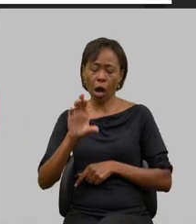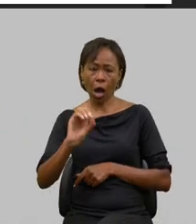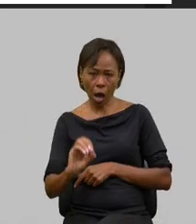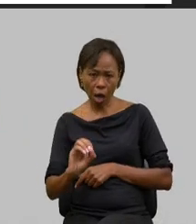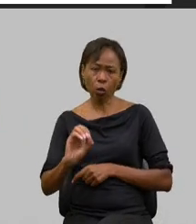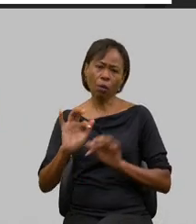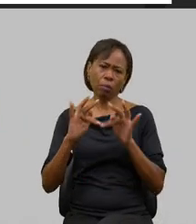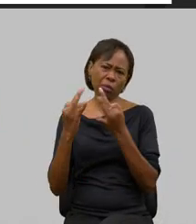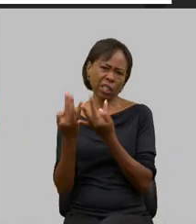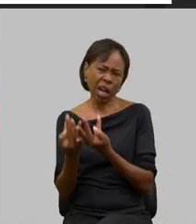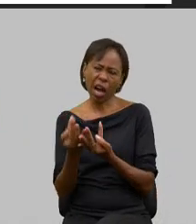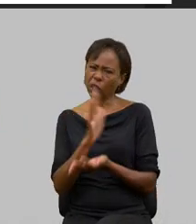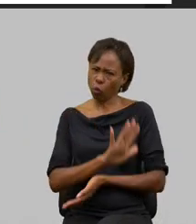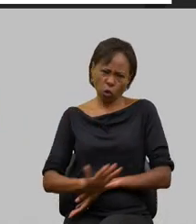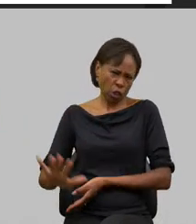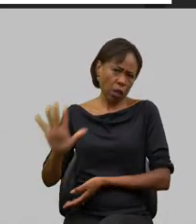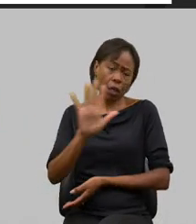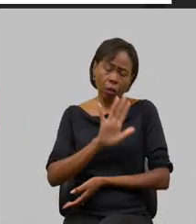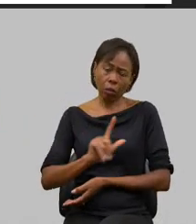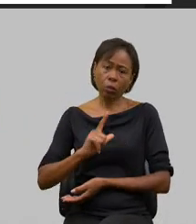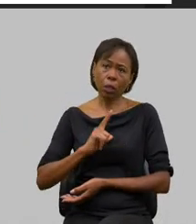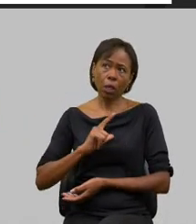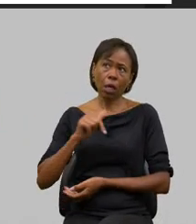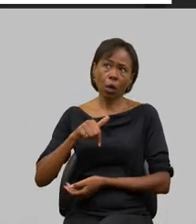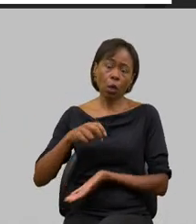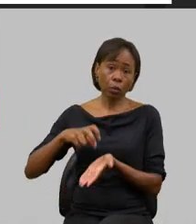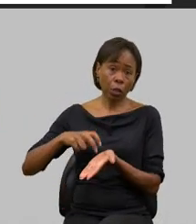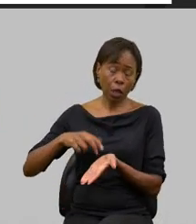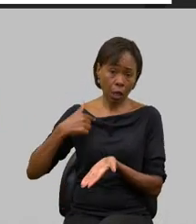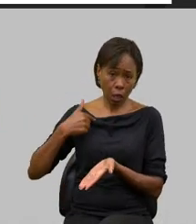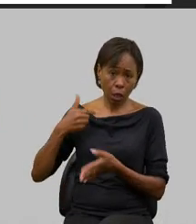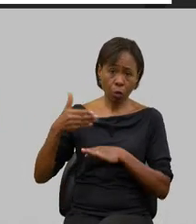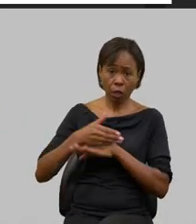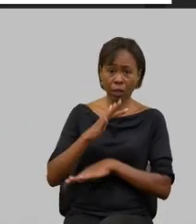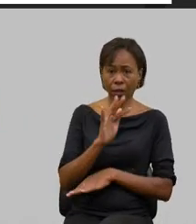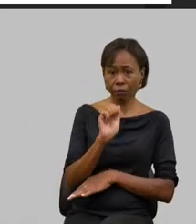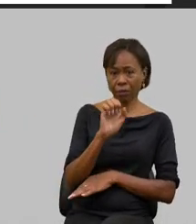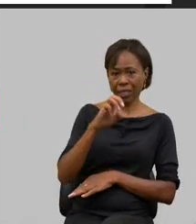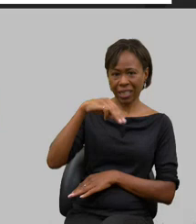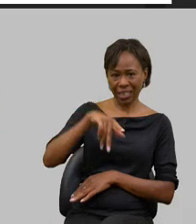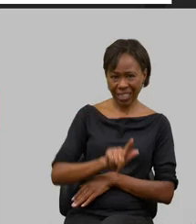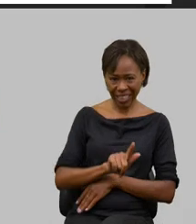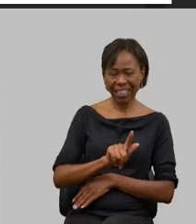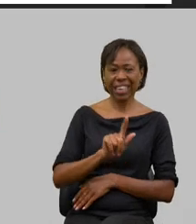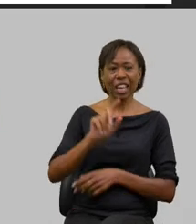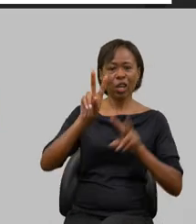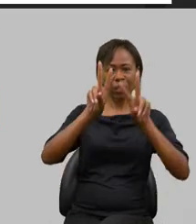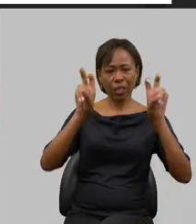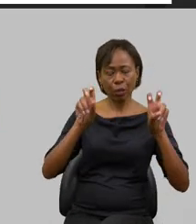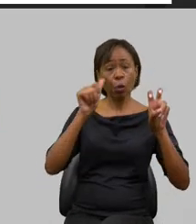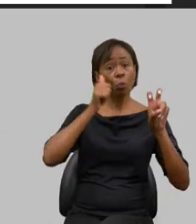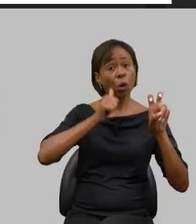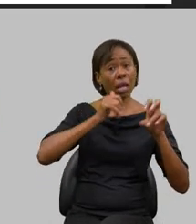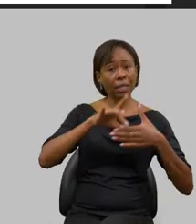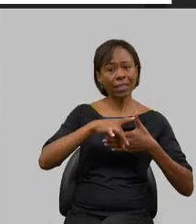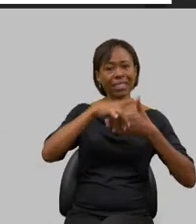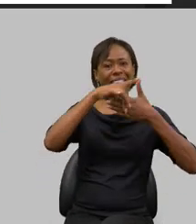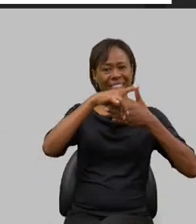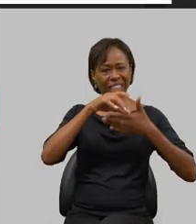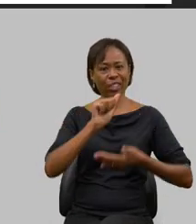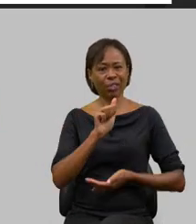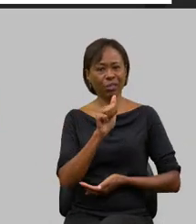agricultura em geral eu estava agora de manhã participando de um evento na FAENG mulheres líderes do agro 250 mulheres